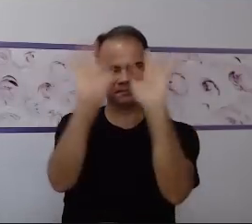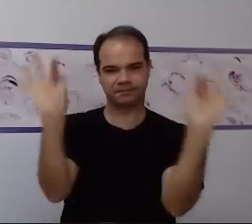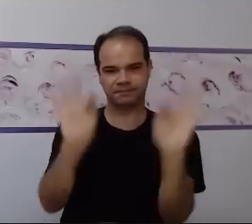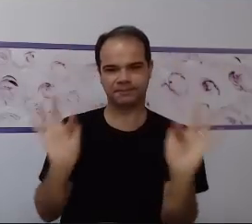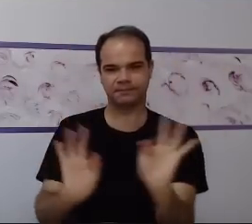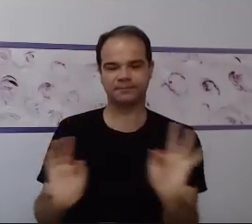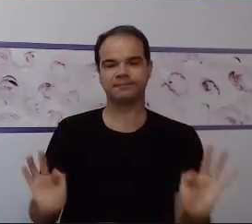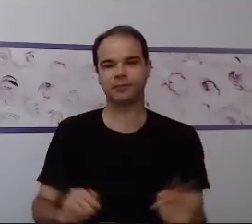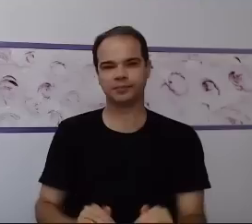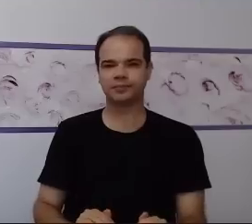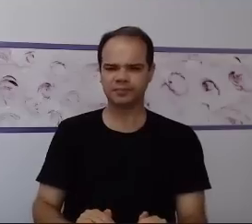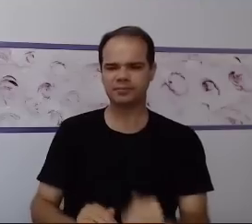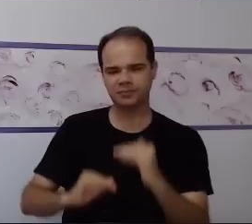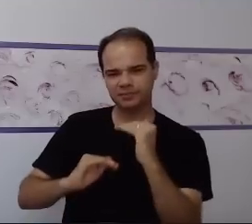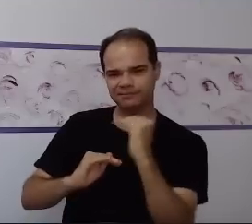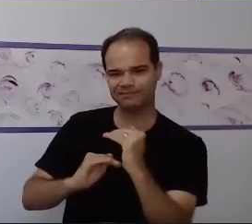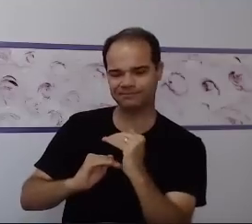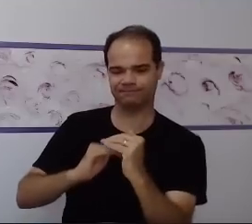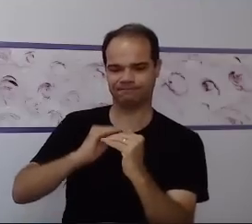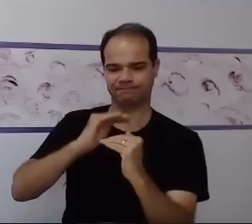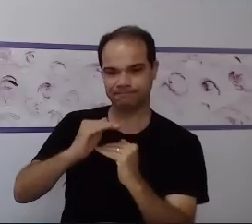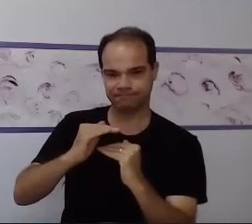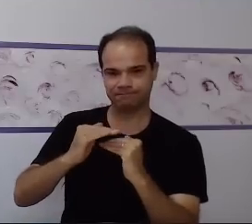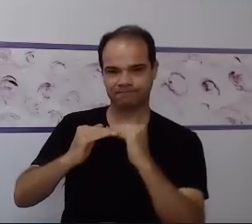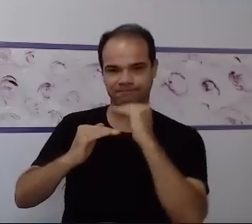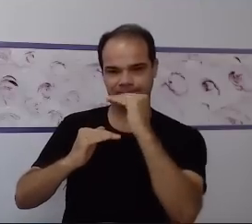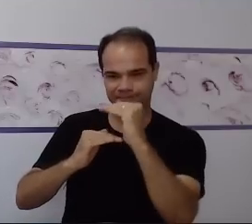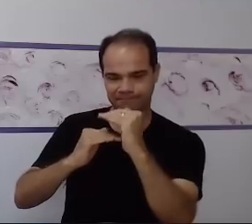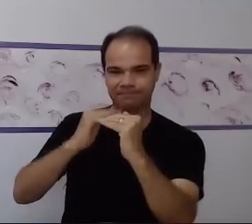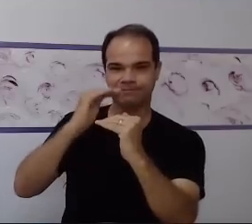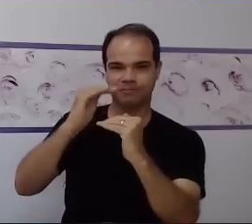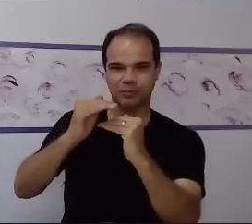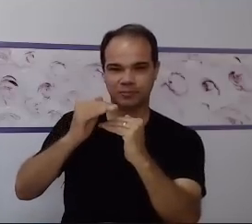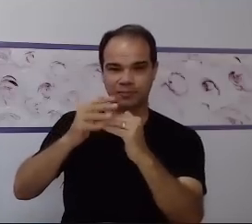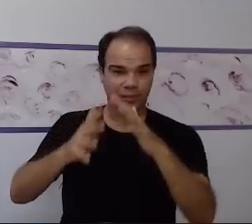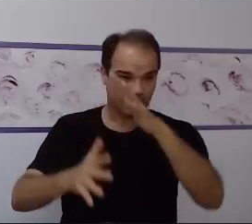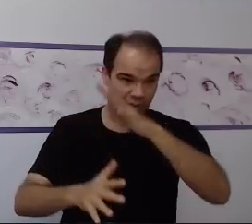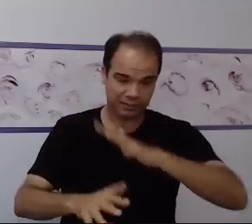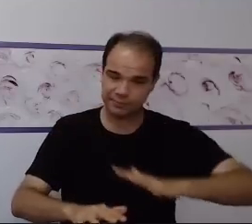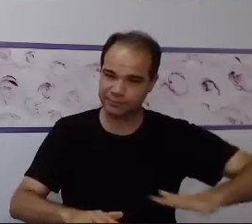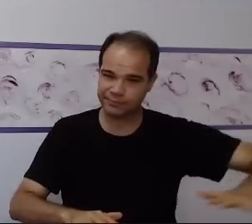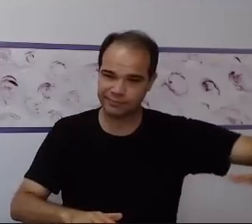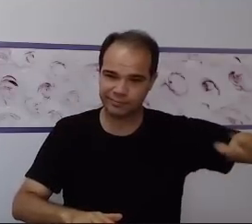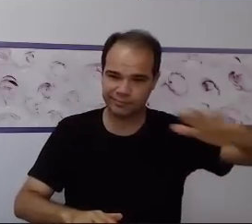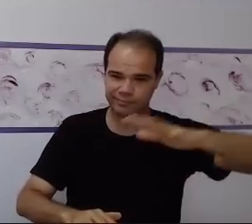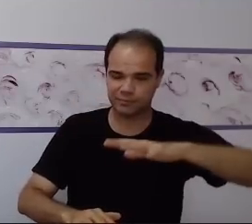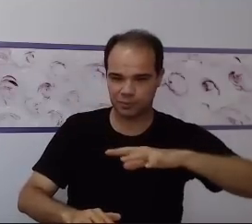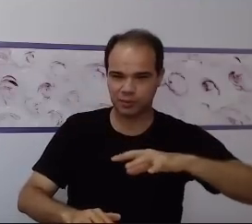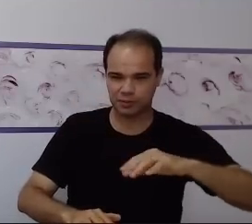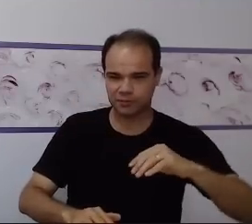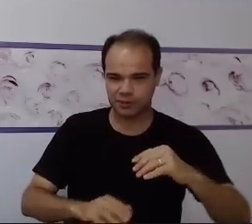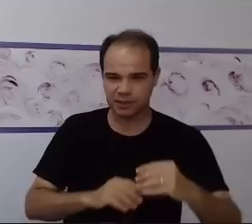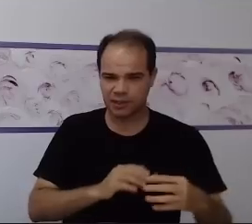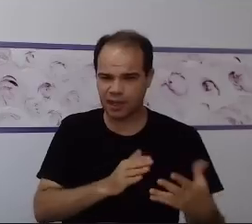processo gradativo que vem levando multidões, porque você vai pegando lá da base, da origem, você vem